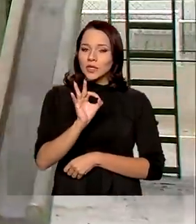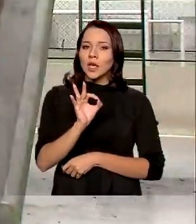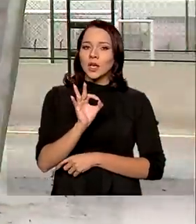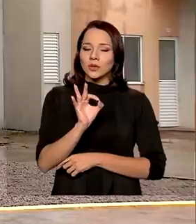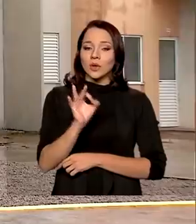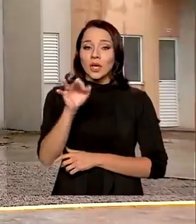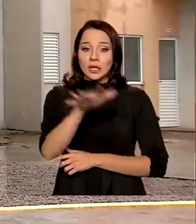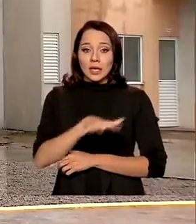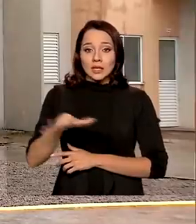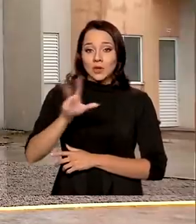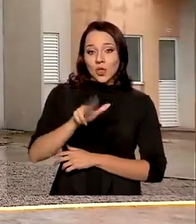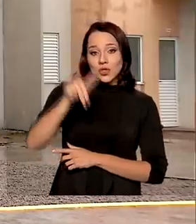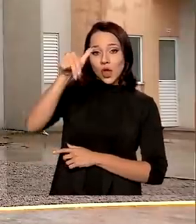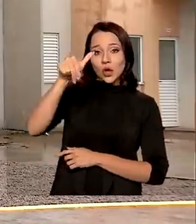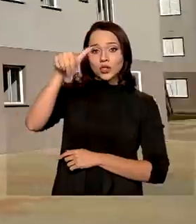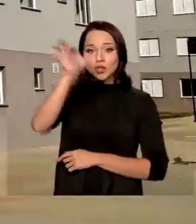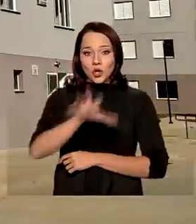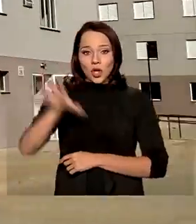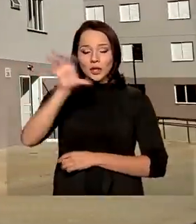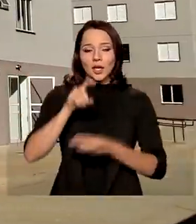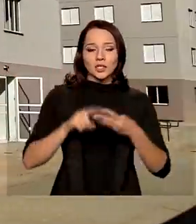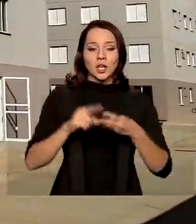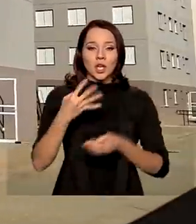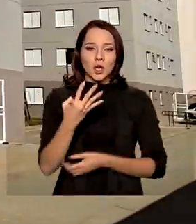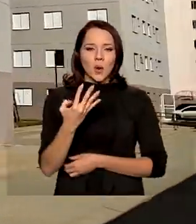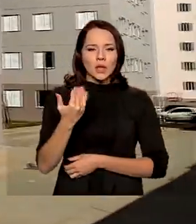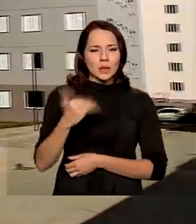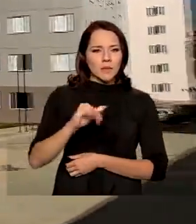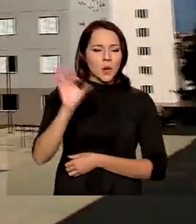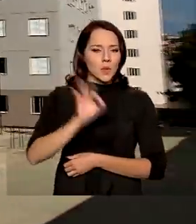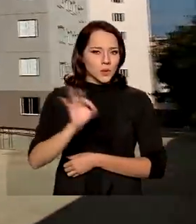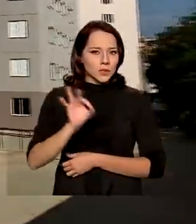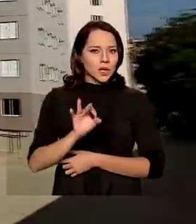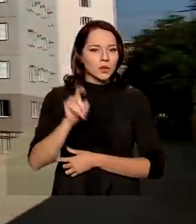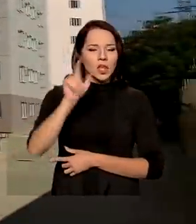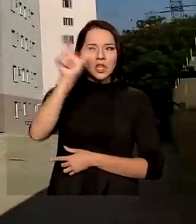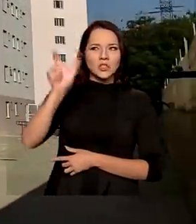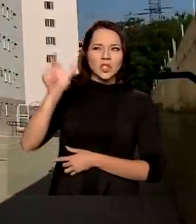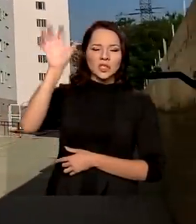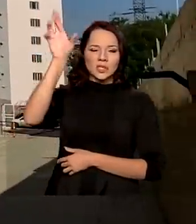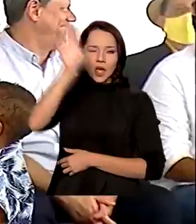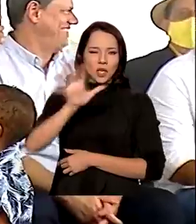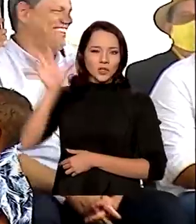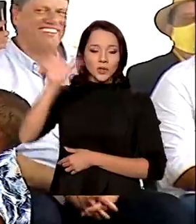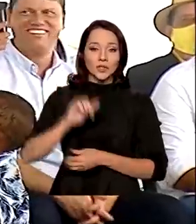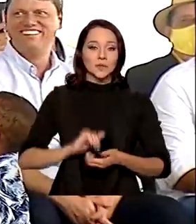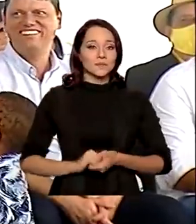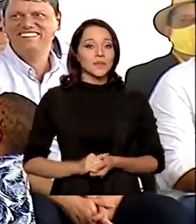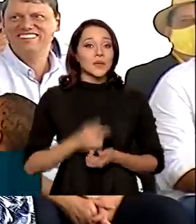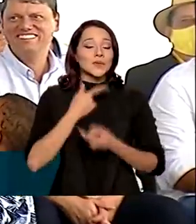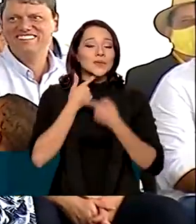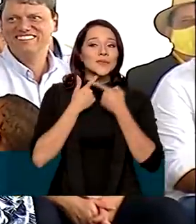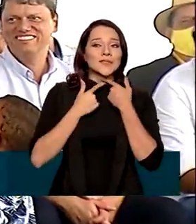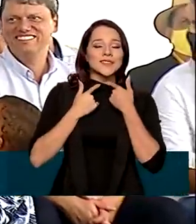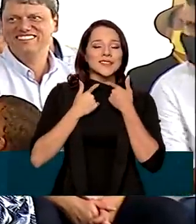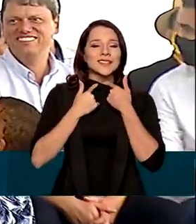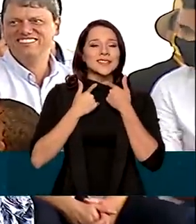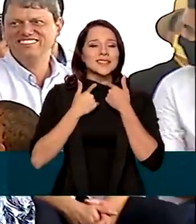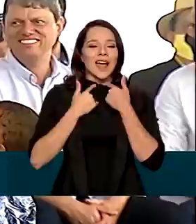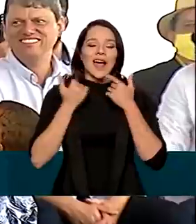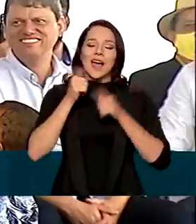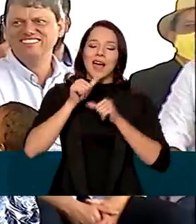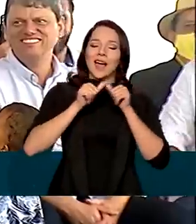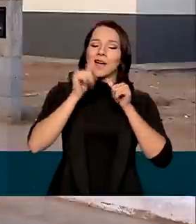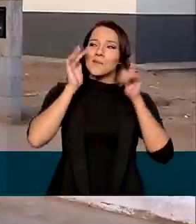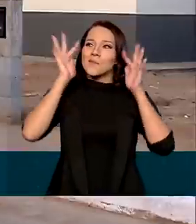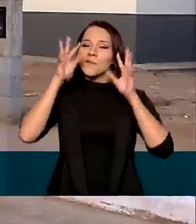nas regiões norte e nordeste e 4,5% nas demais regiões. E os desejos vão sendo realizados